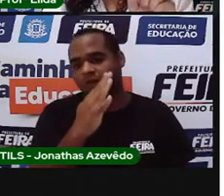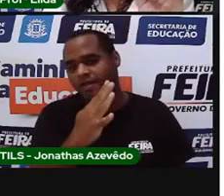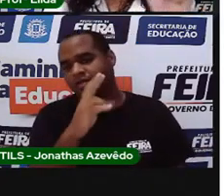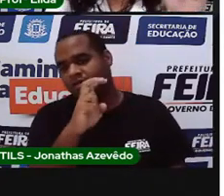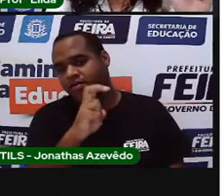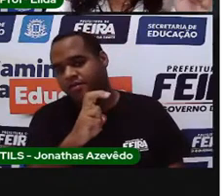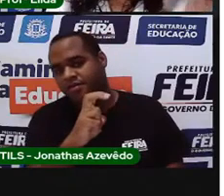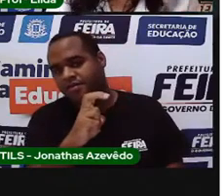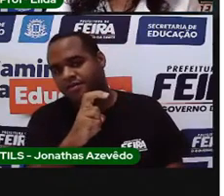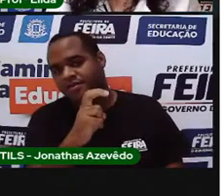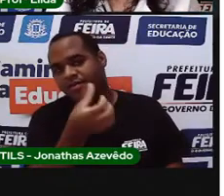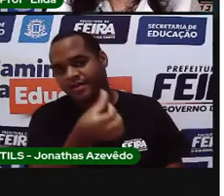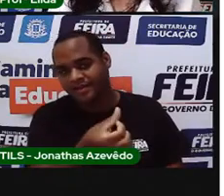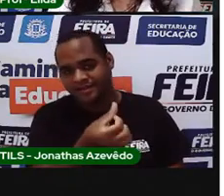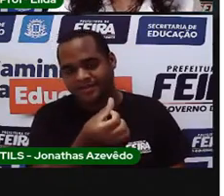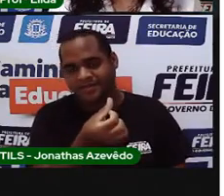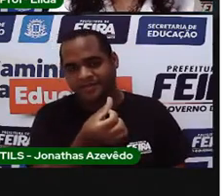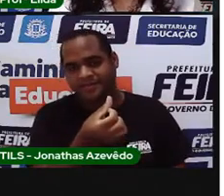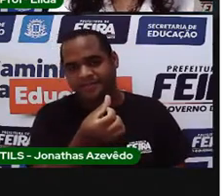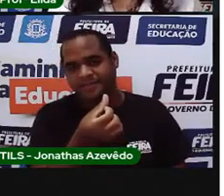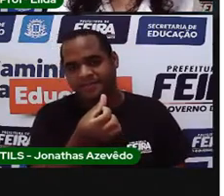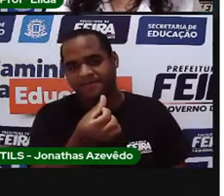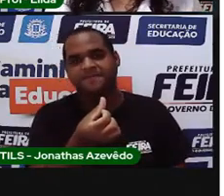quatro, cinco, seis.